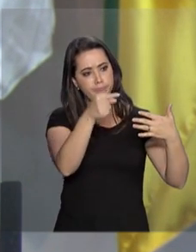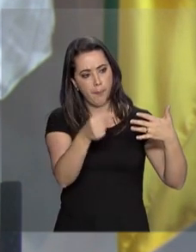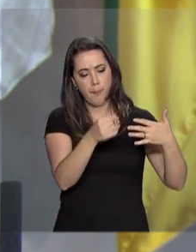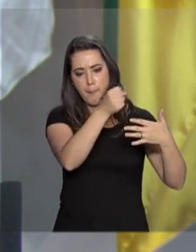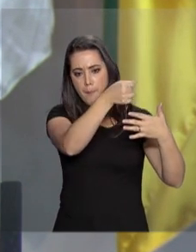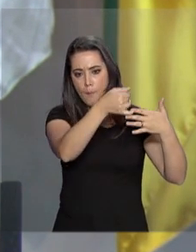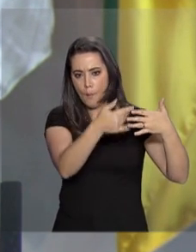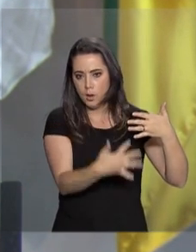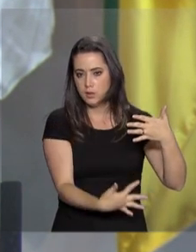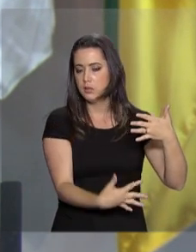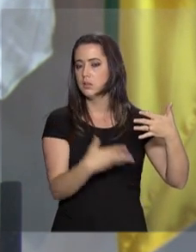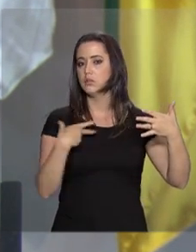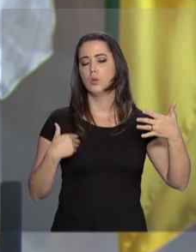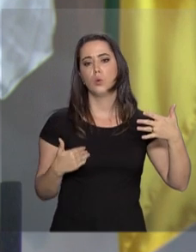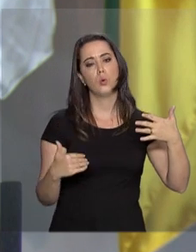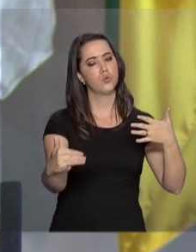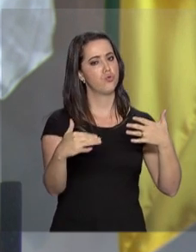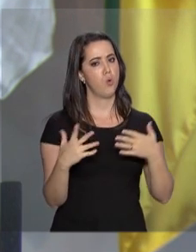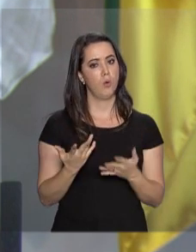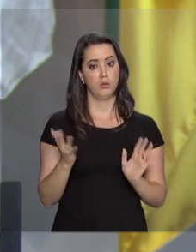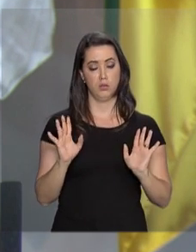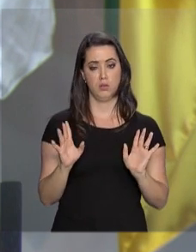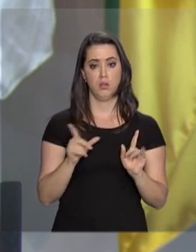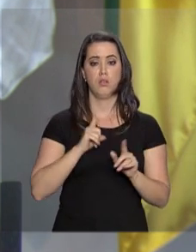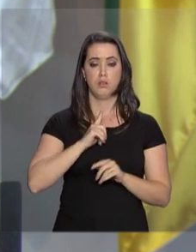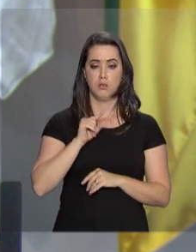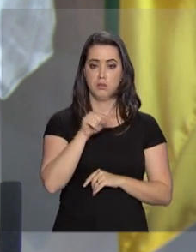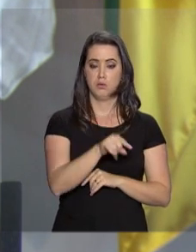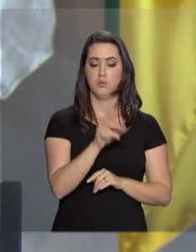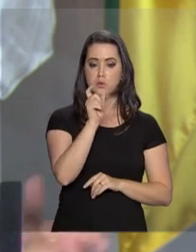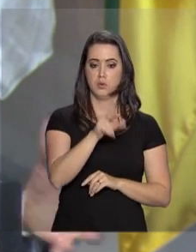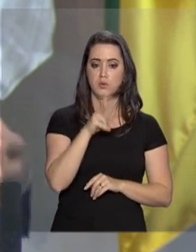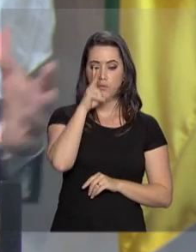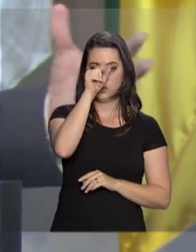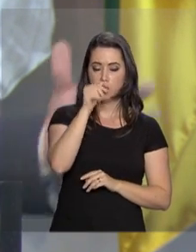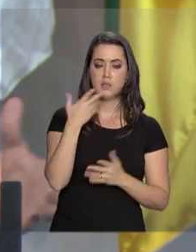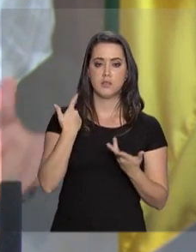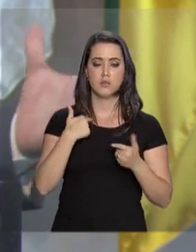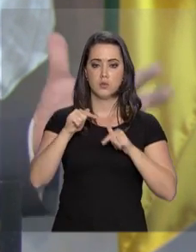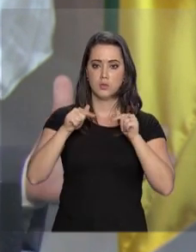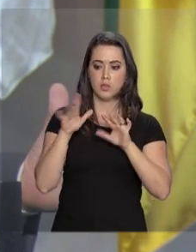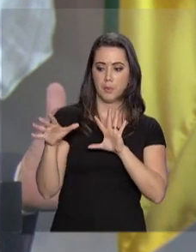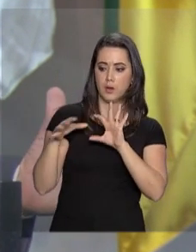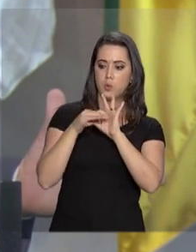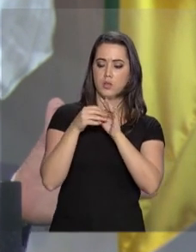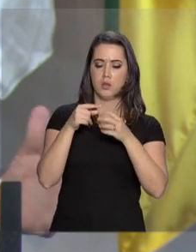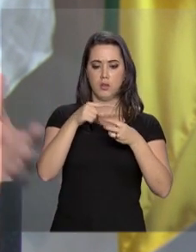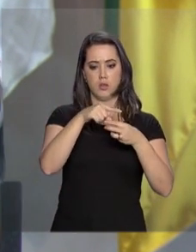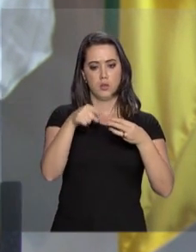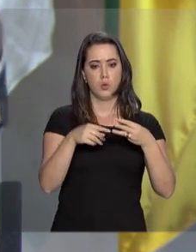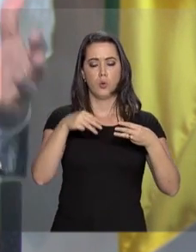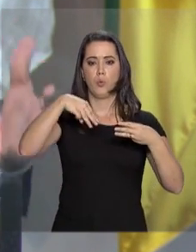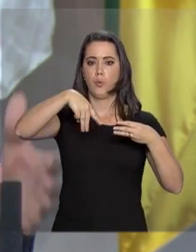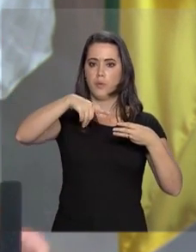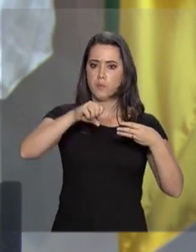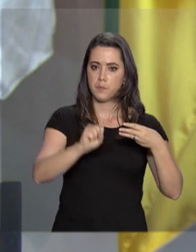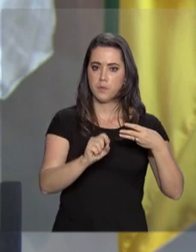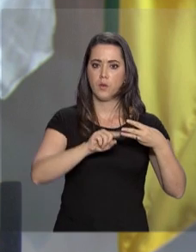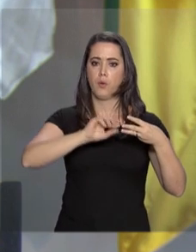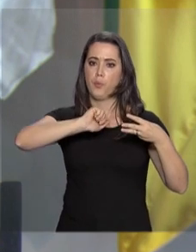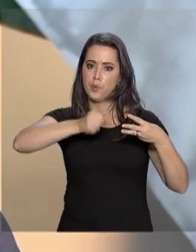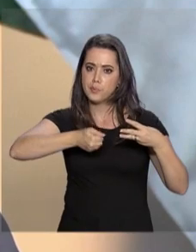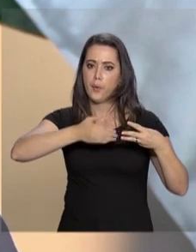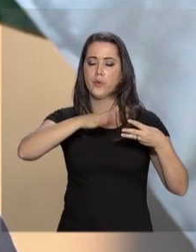componentes. Ele vai ter e vai ser fortalecido com ações integradas, com a área social, com a área do